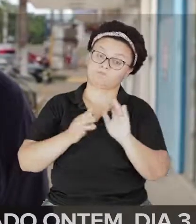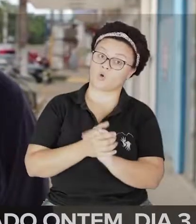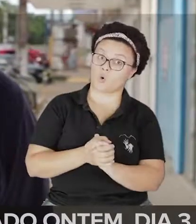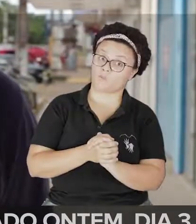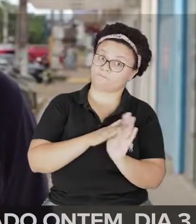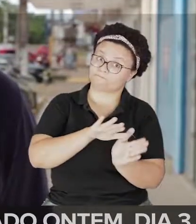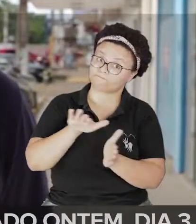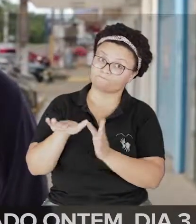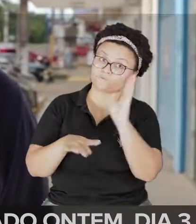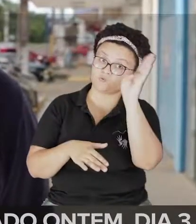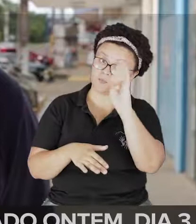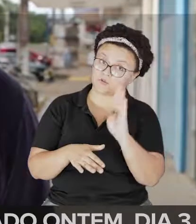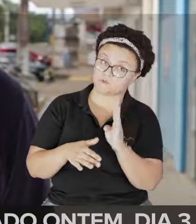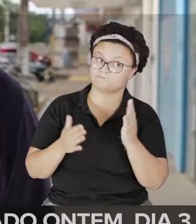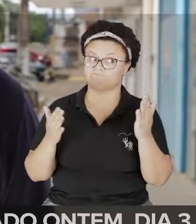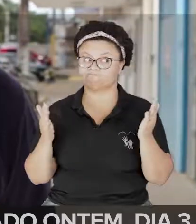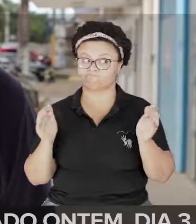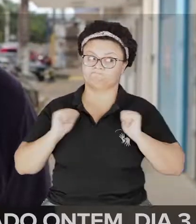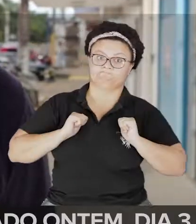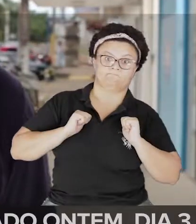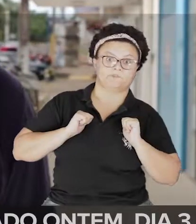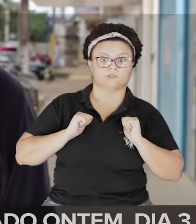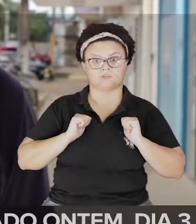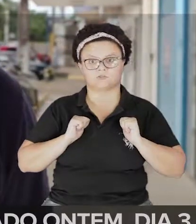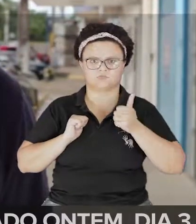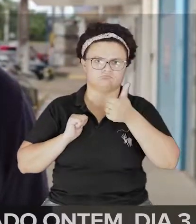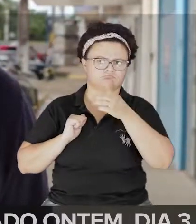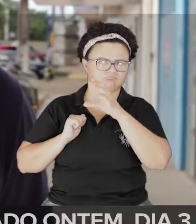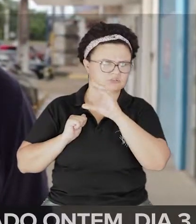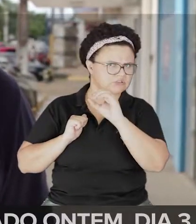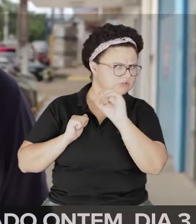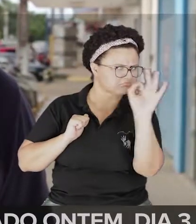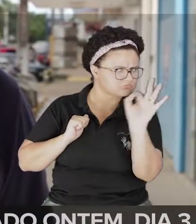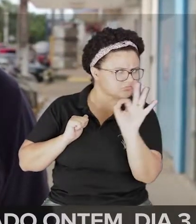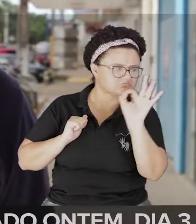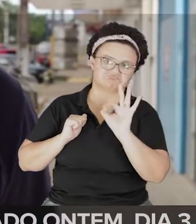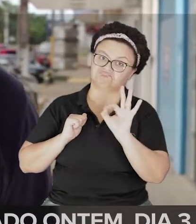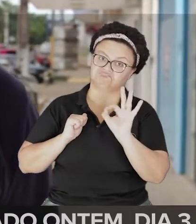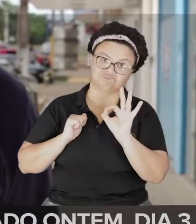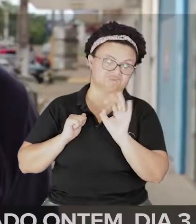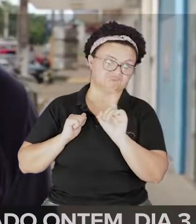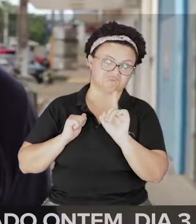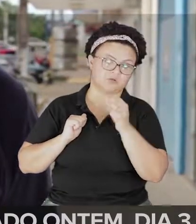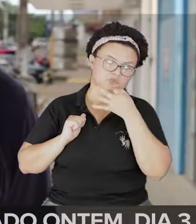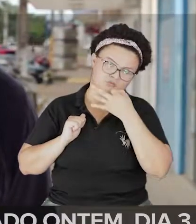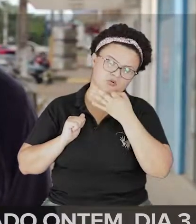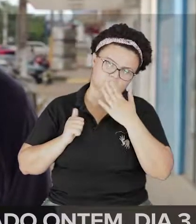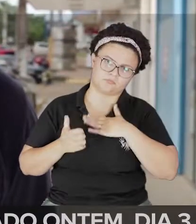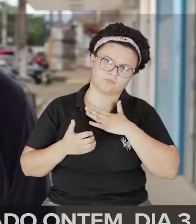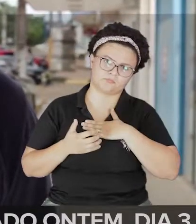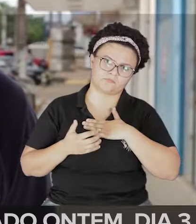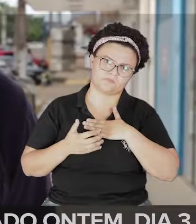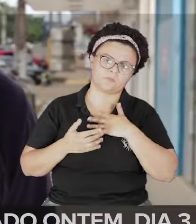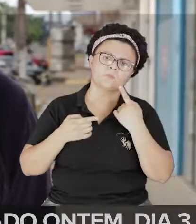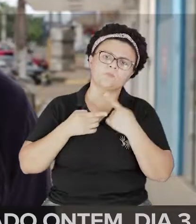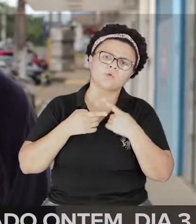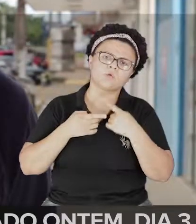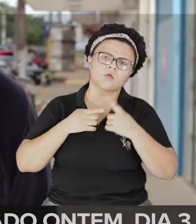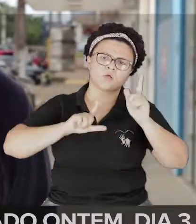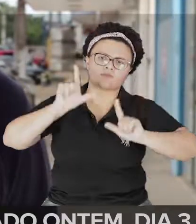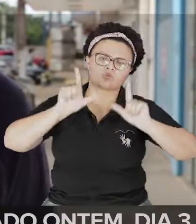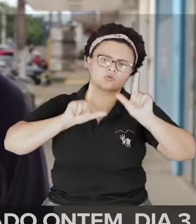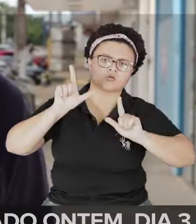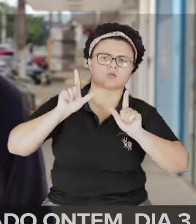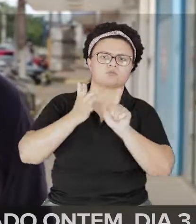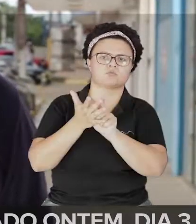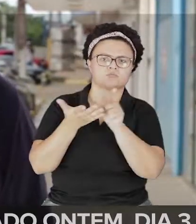não é, vamos dizer assim, 100%. Essa é a minha visão. Porque os meios de comunicação, por